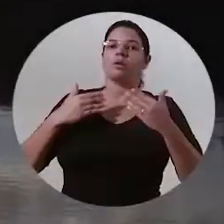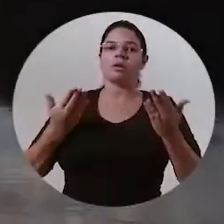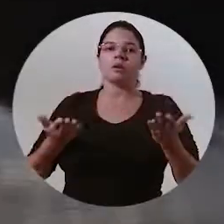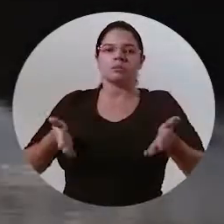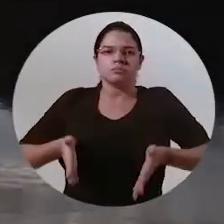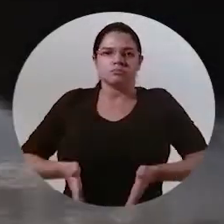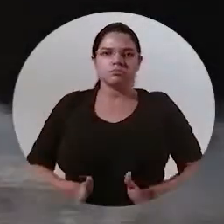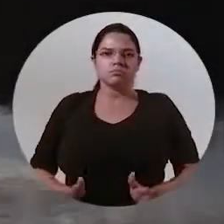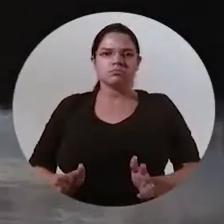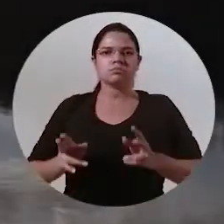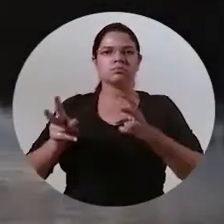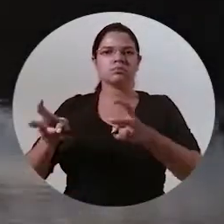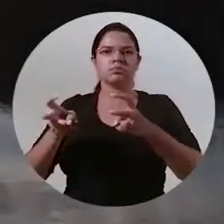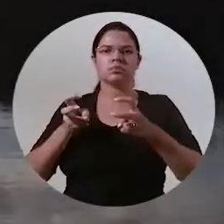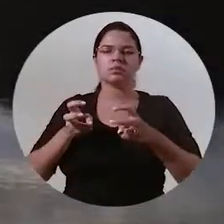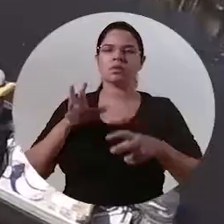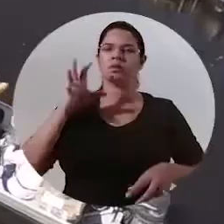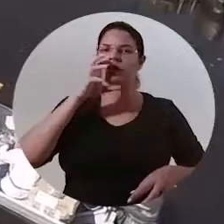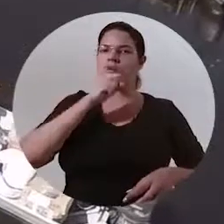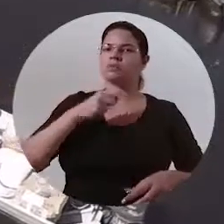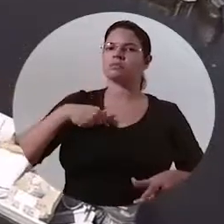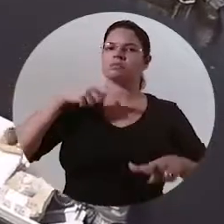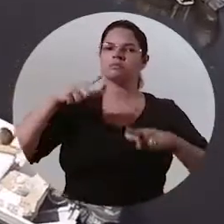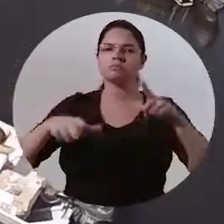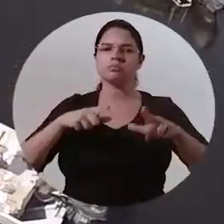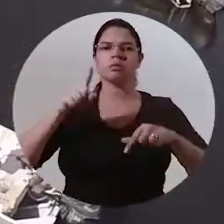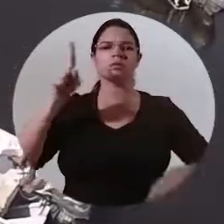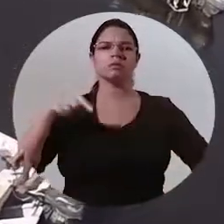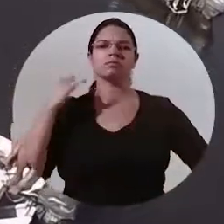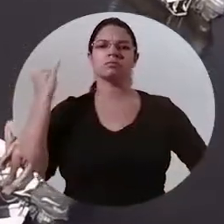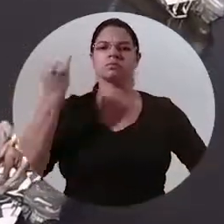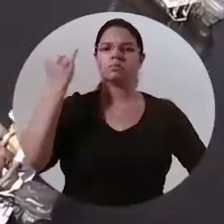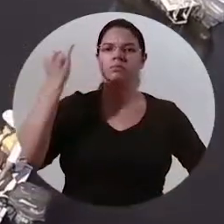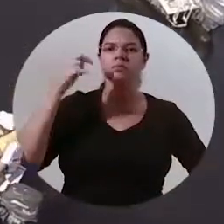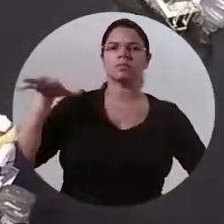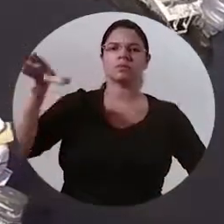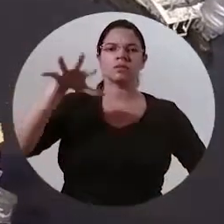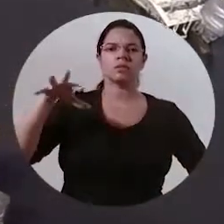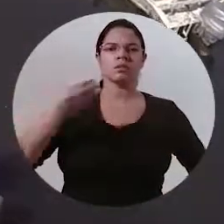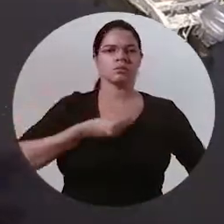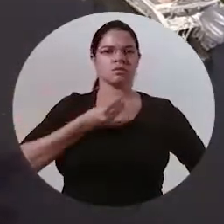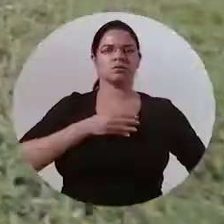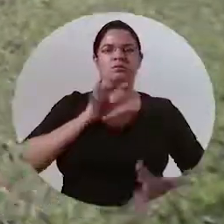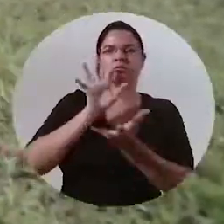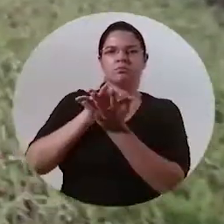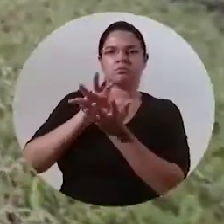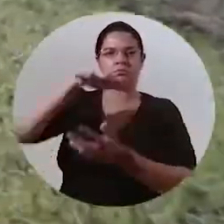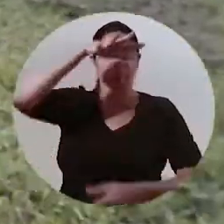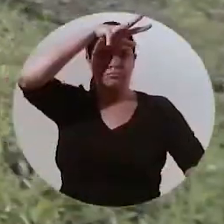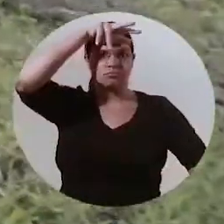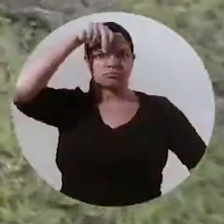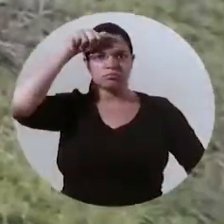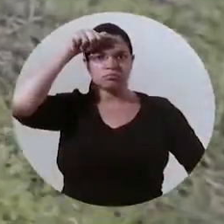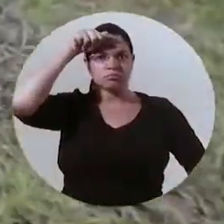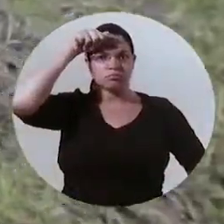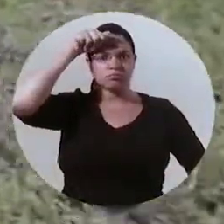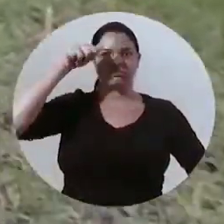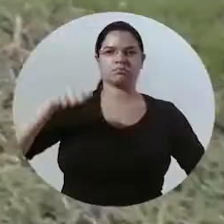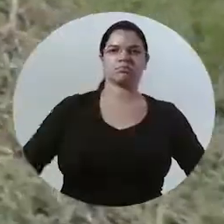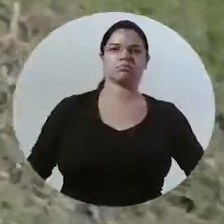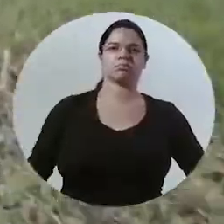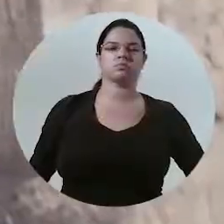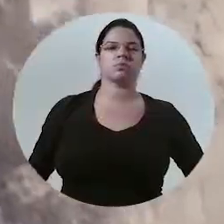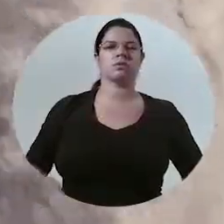Quando nasci, percebi já de saída que meu papel seria fundamental para aqueles que vivem no Pantanal de Mato